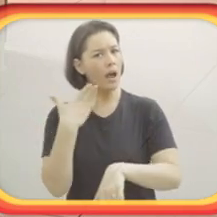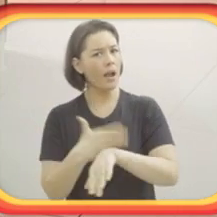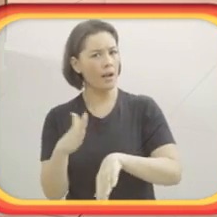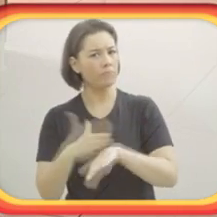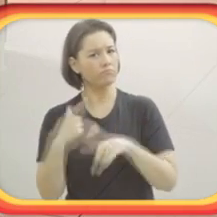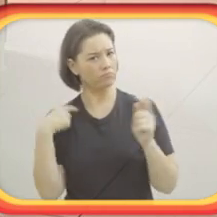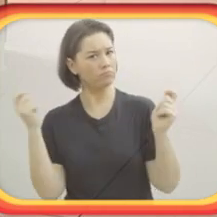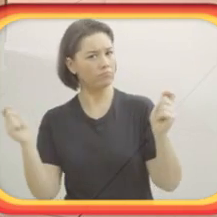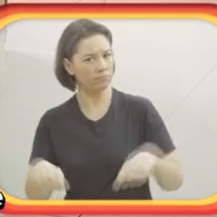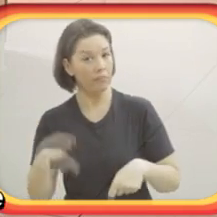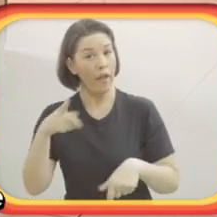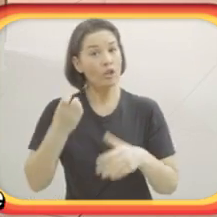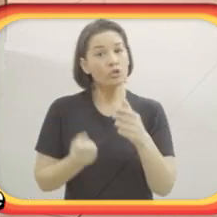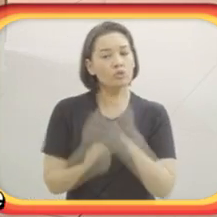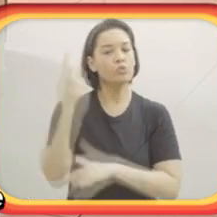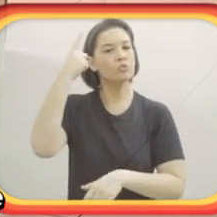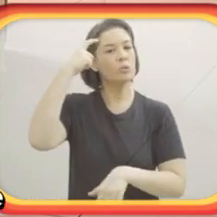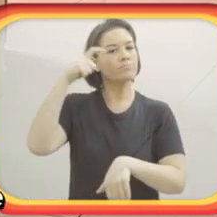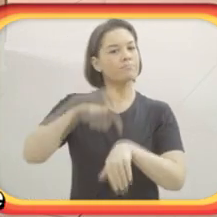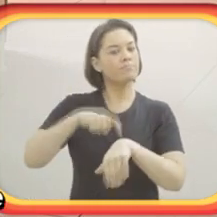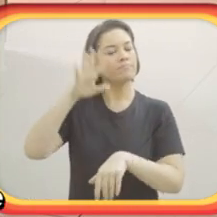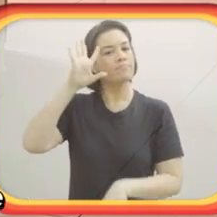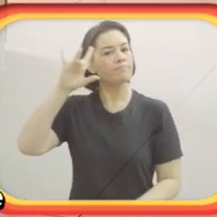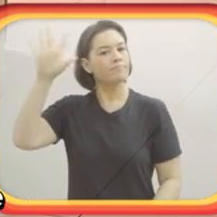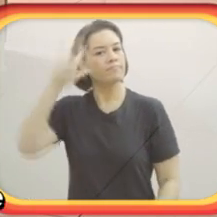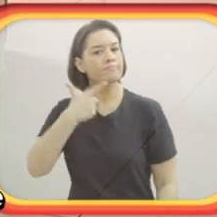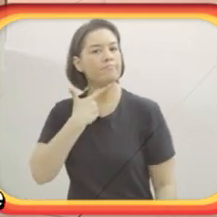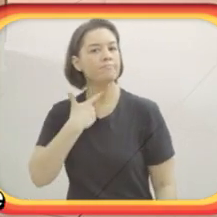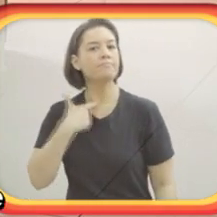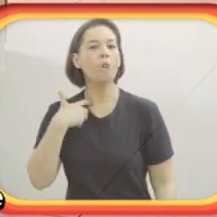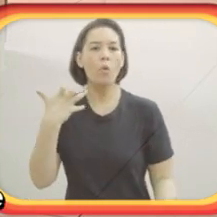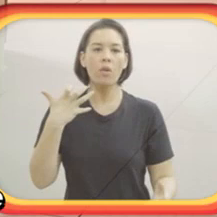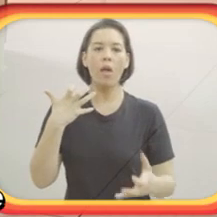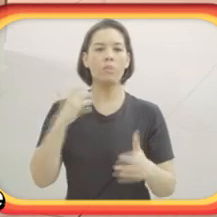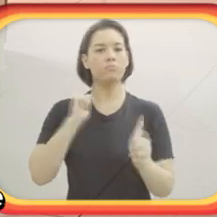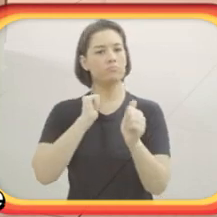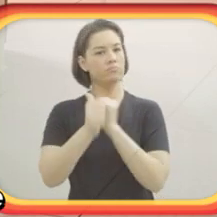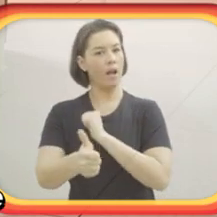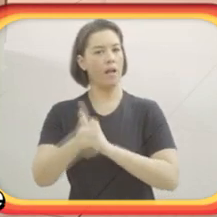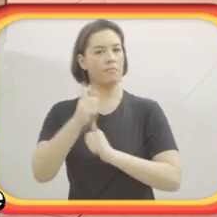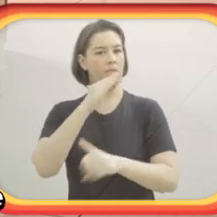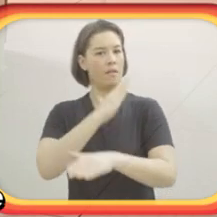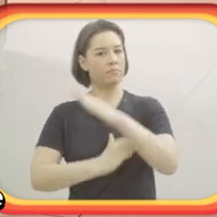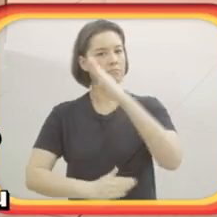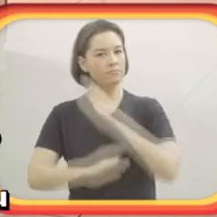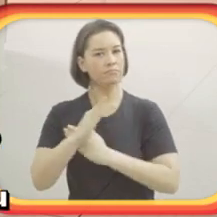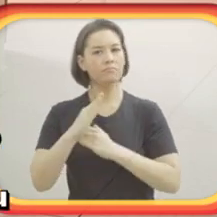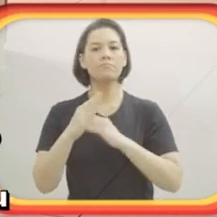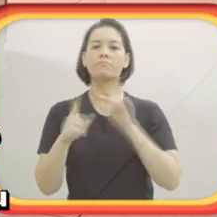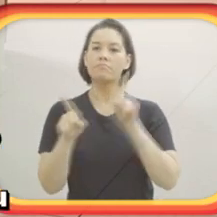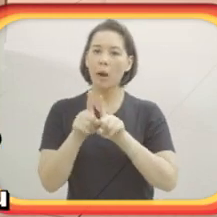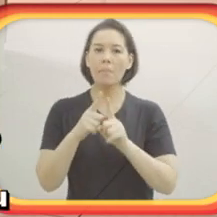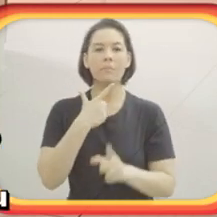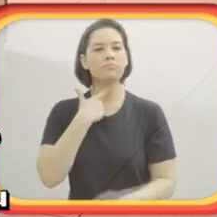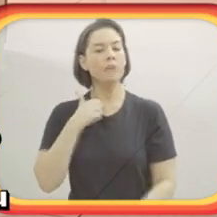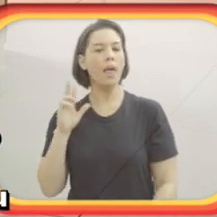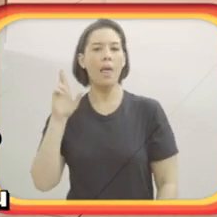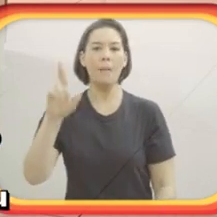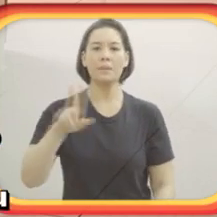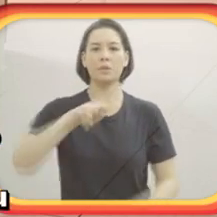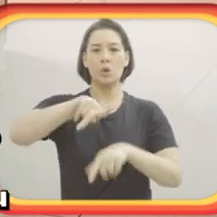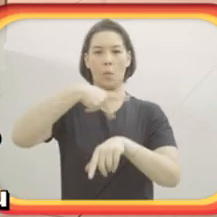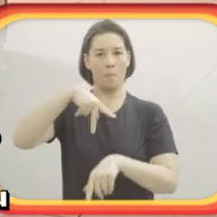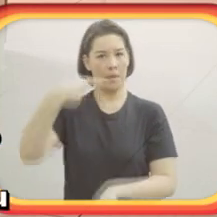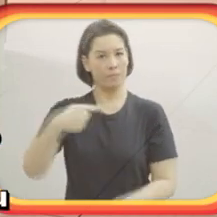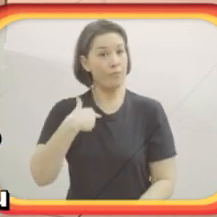Mas ainda, poxa, como que eu vou praticar? Como que eu posso? Enfim, surgiu aquele pequeno sonho. Um dia eu quero